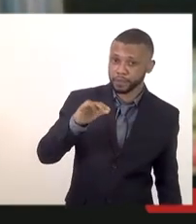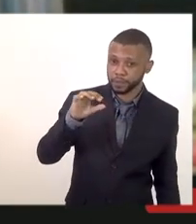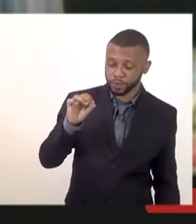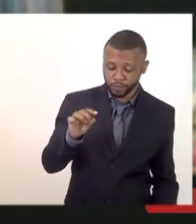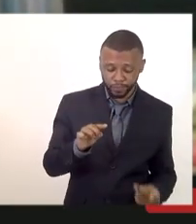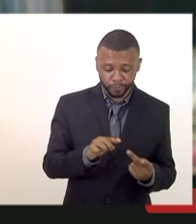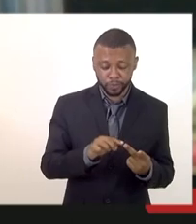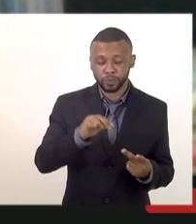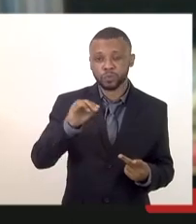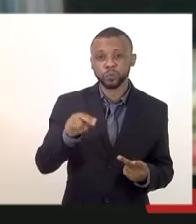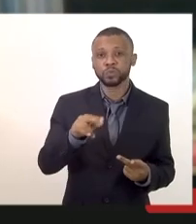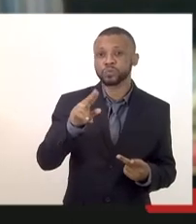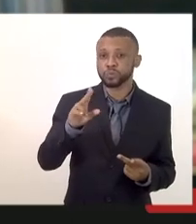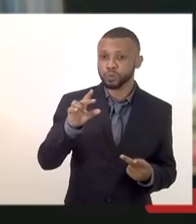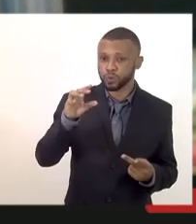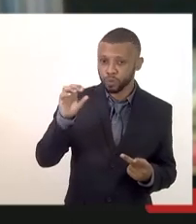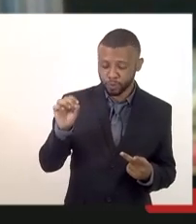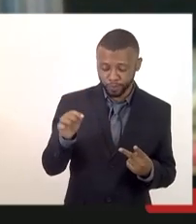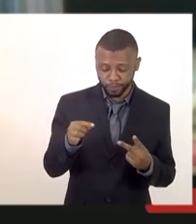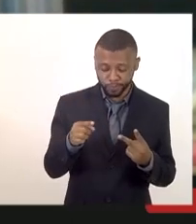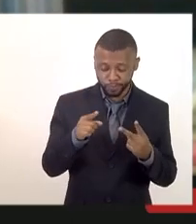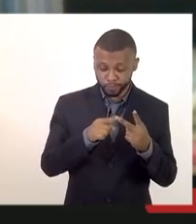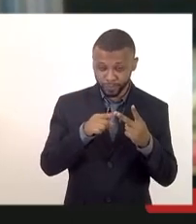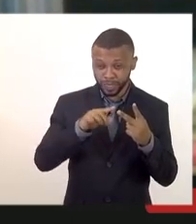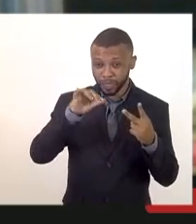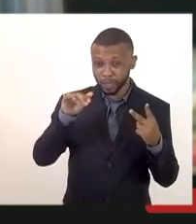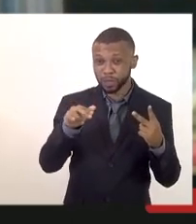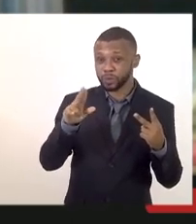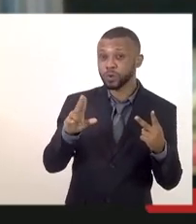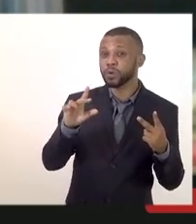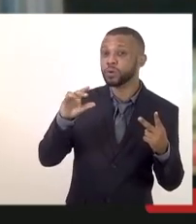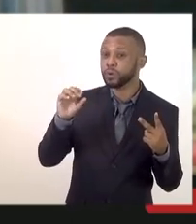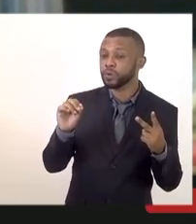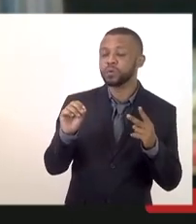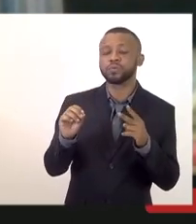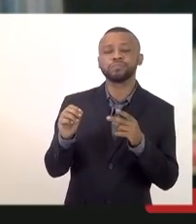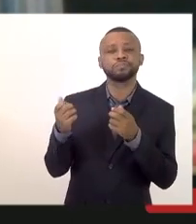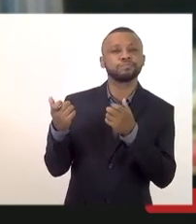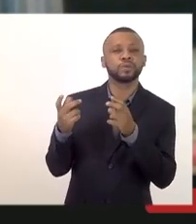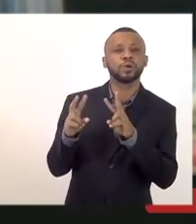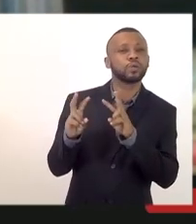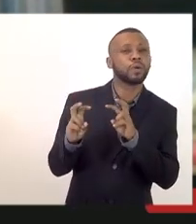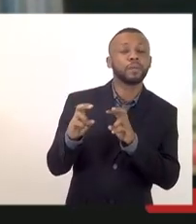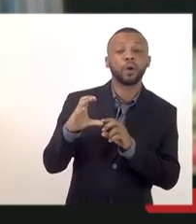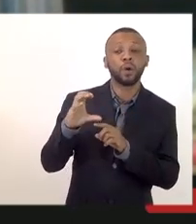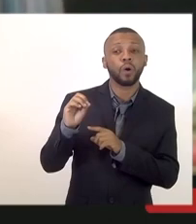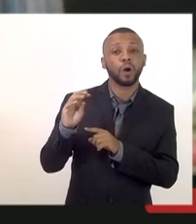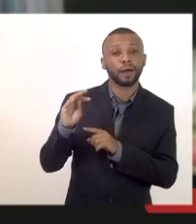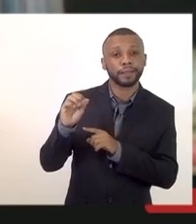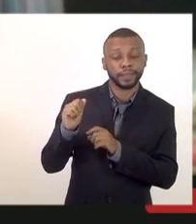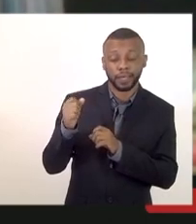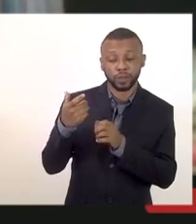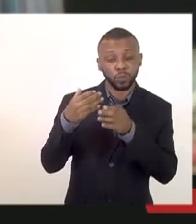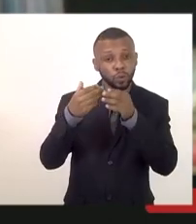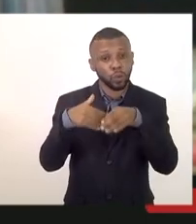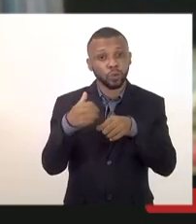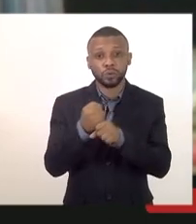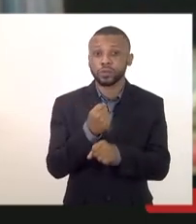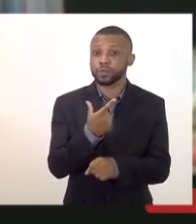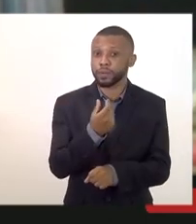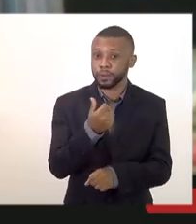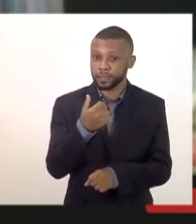Júlio né vamos lá o Júlio questionou em relação aos cotistas do concurso de 2014 Júlio